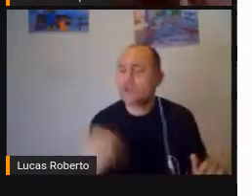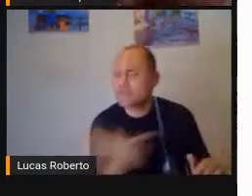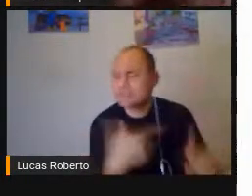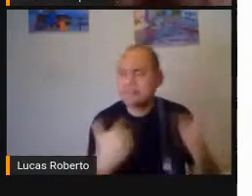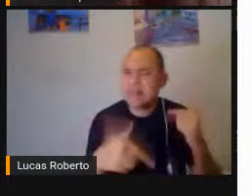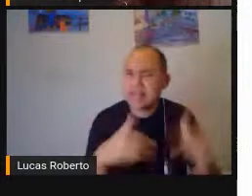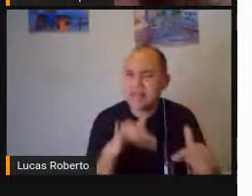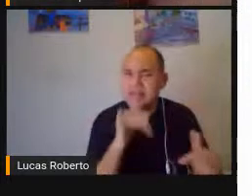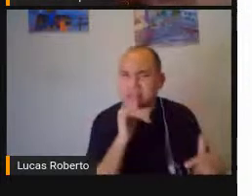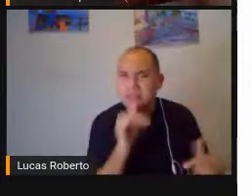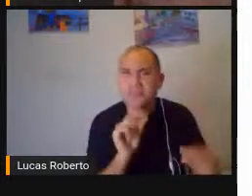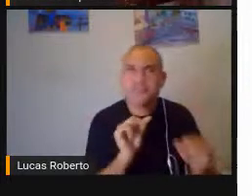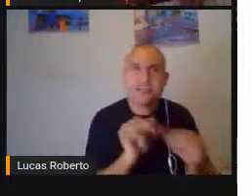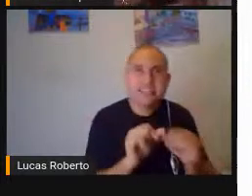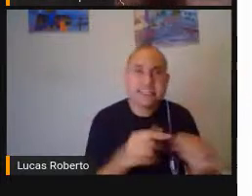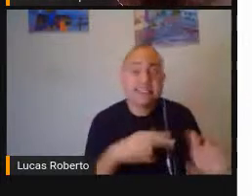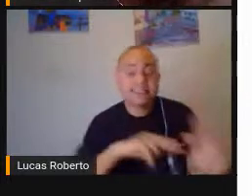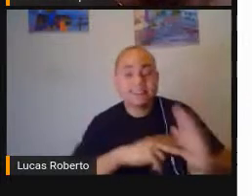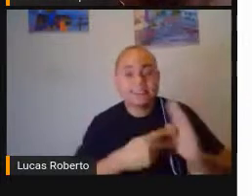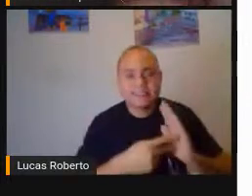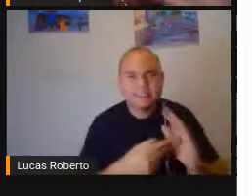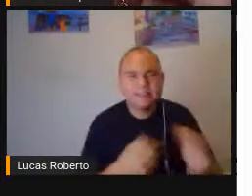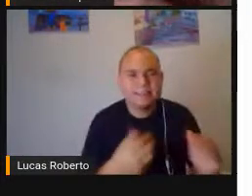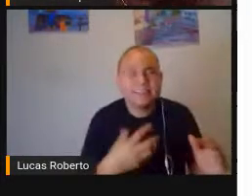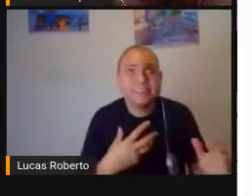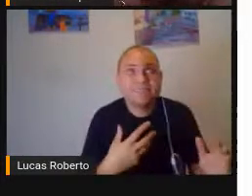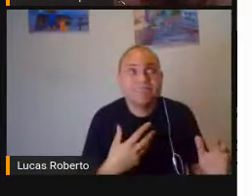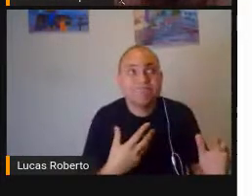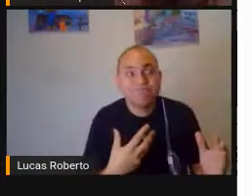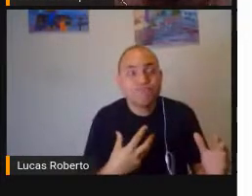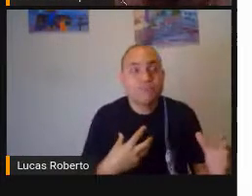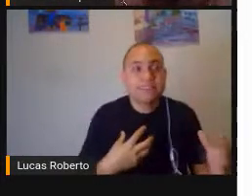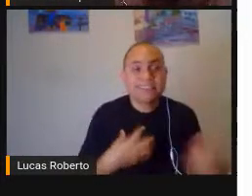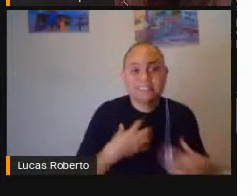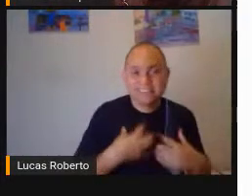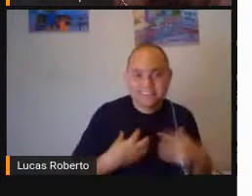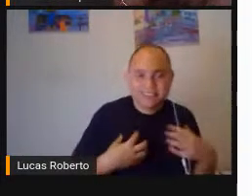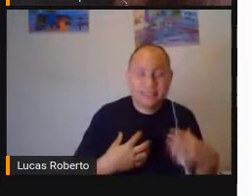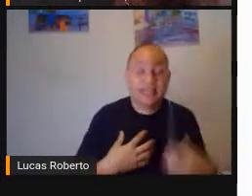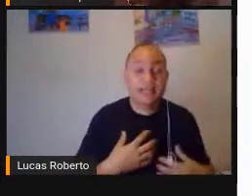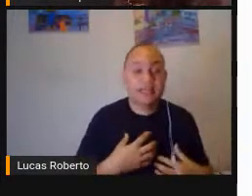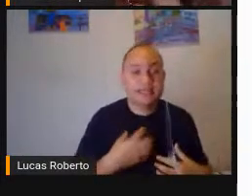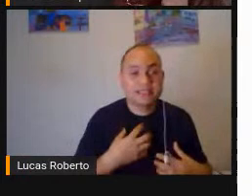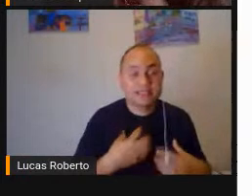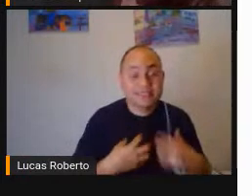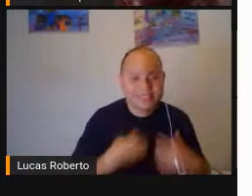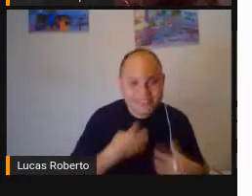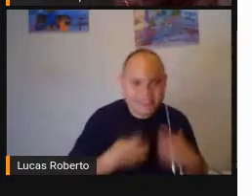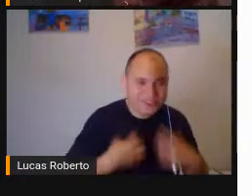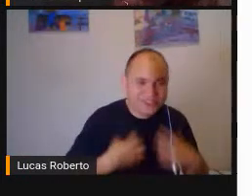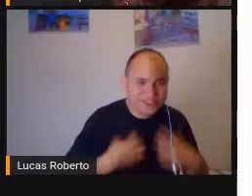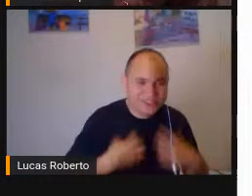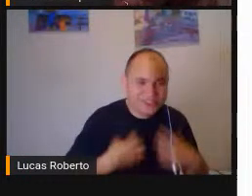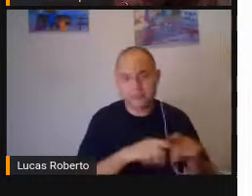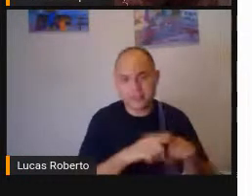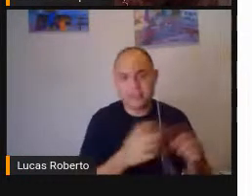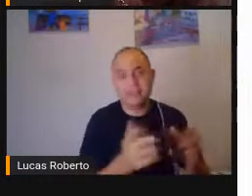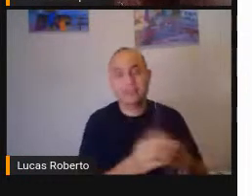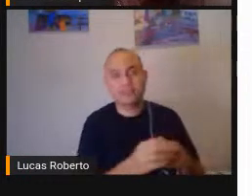Sensível Tornar Sentidos É isso que a gente Que a gente Pensa Então como é que a gente